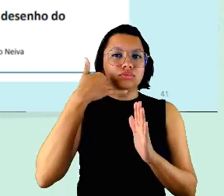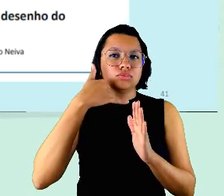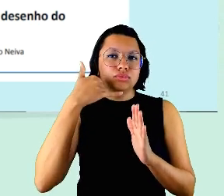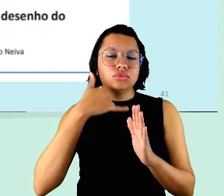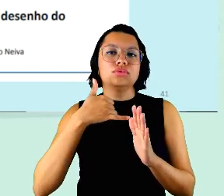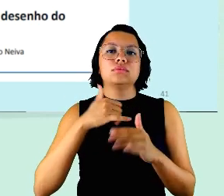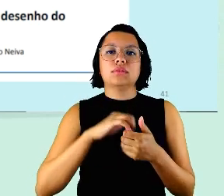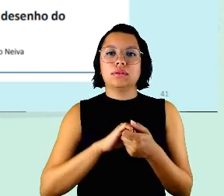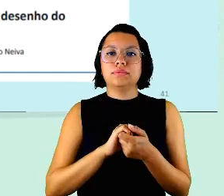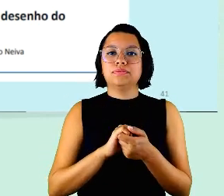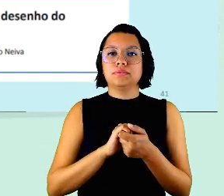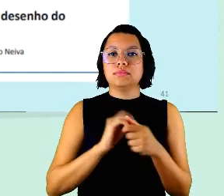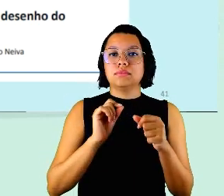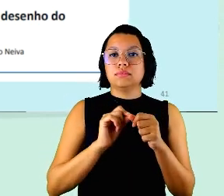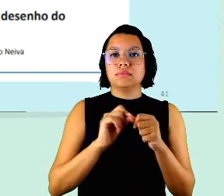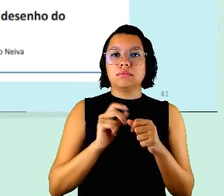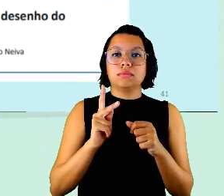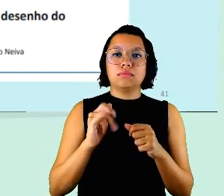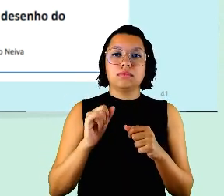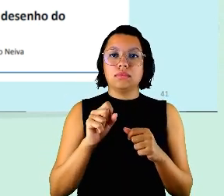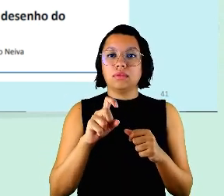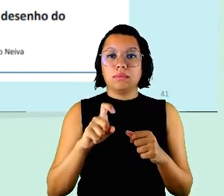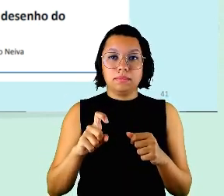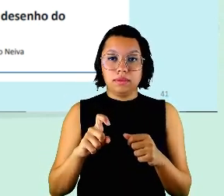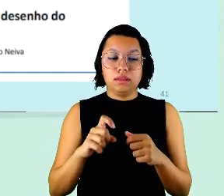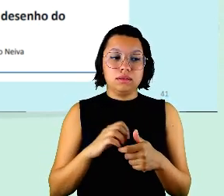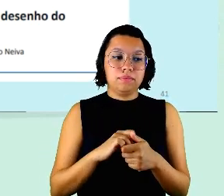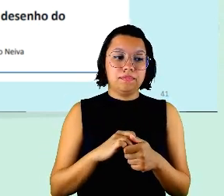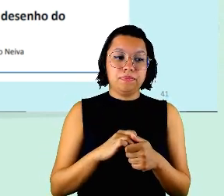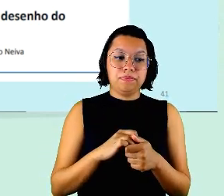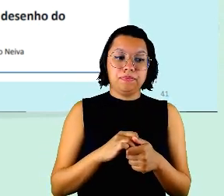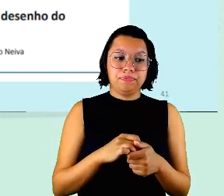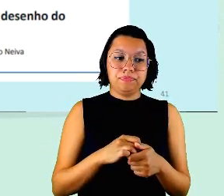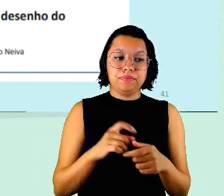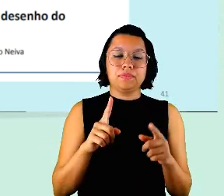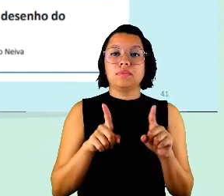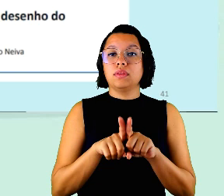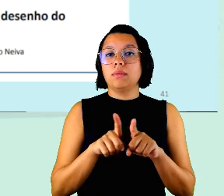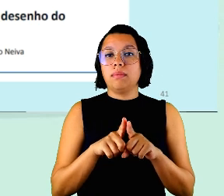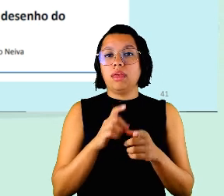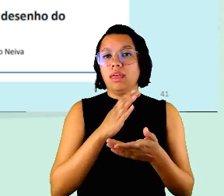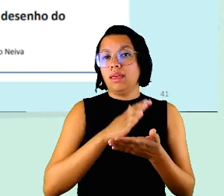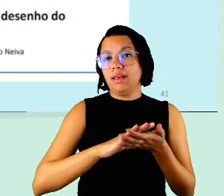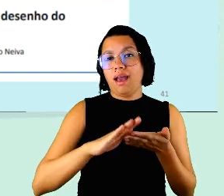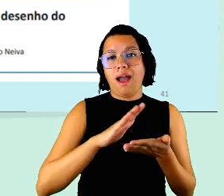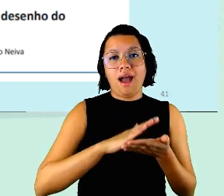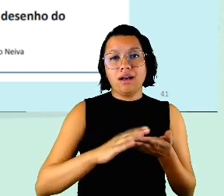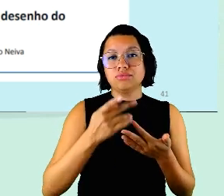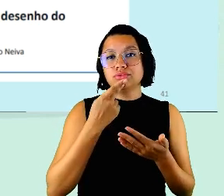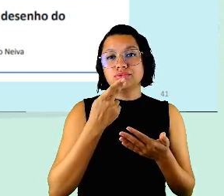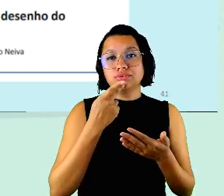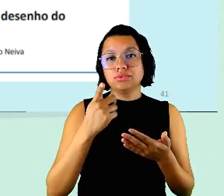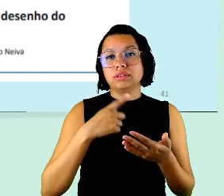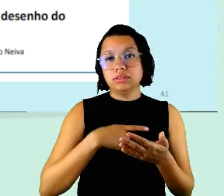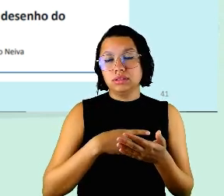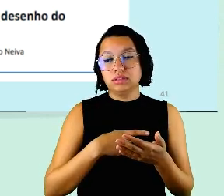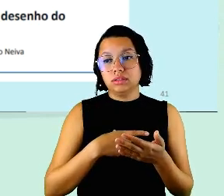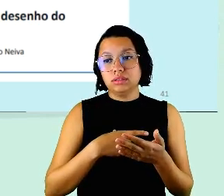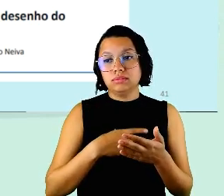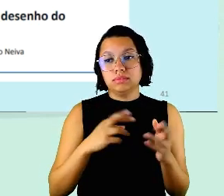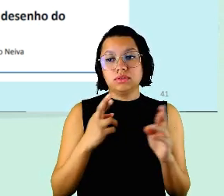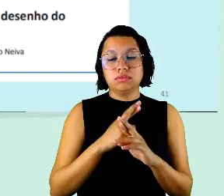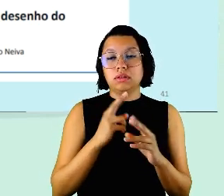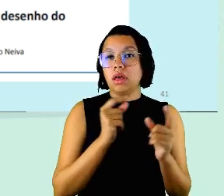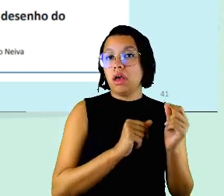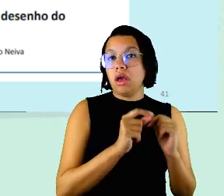fazerem picos e tal e a questão dos gastos que a senhora falou que teria uma economia tem gente que